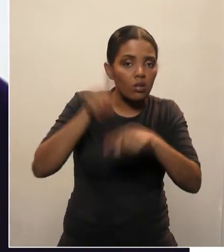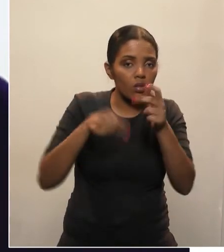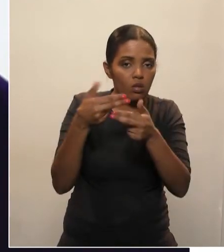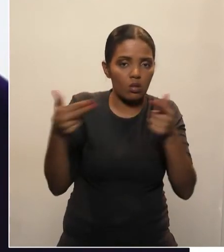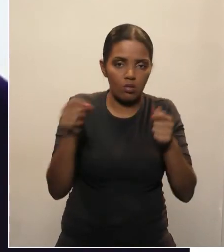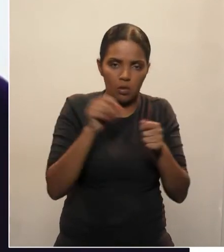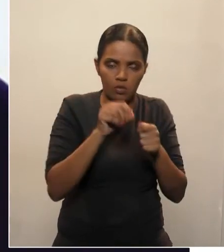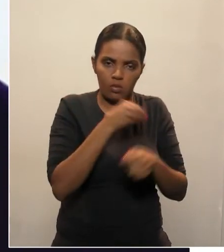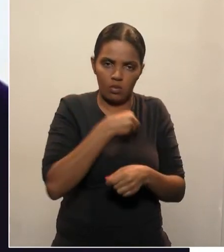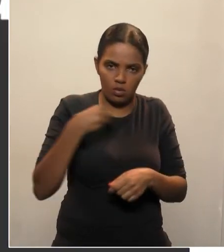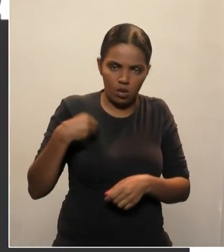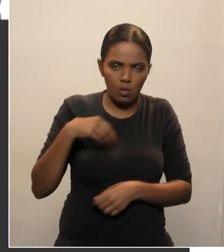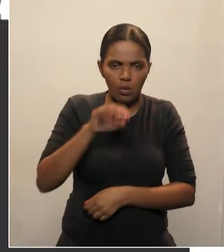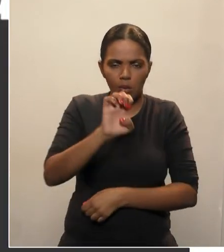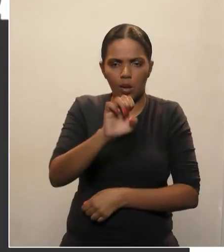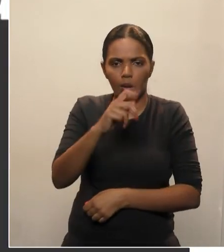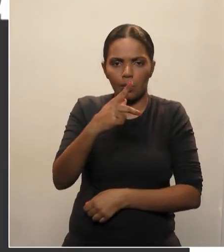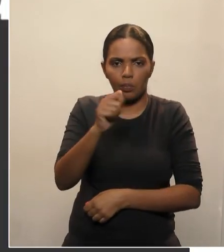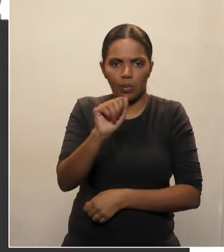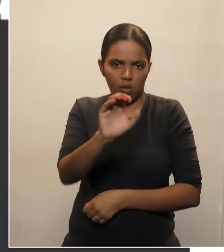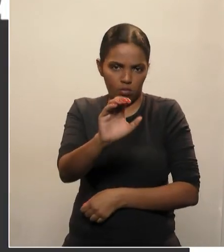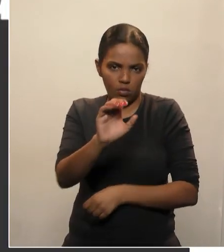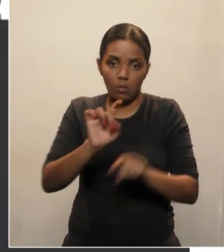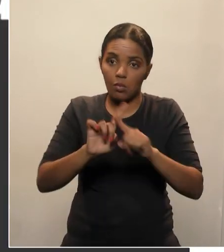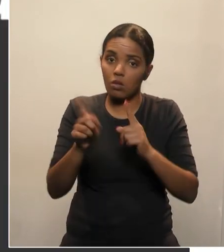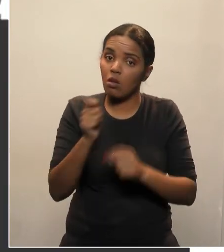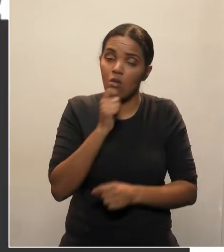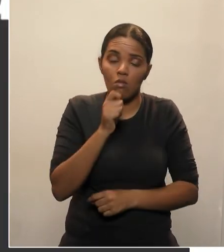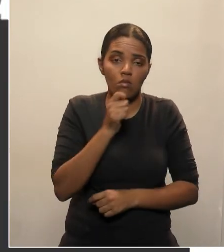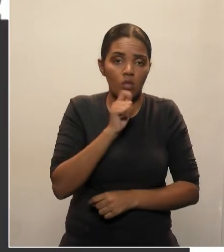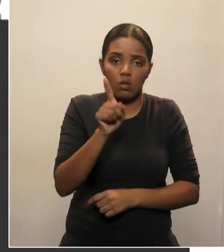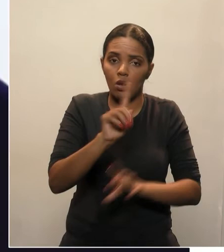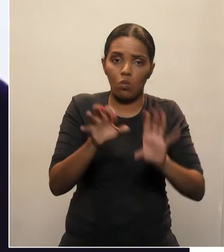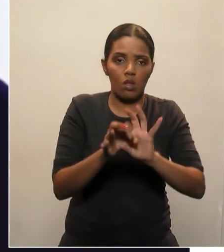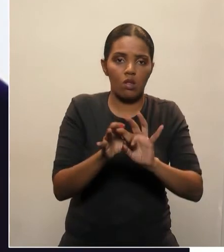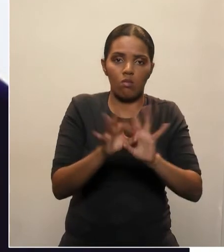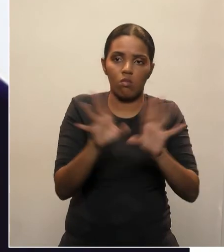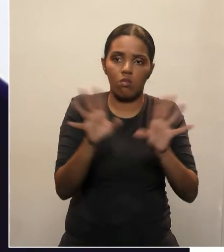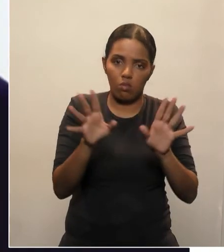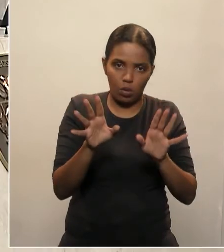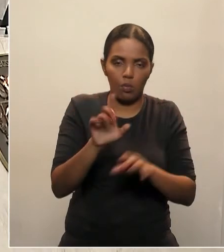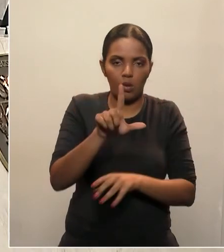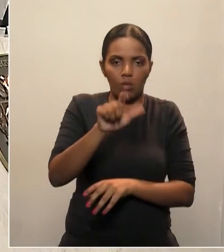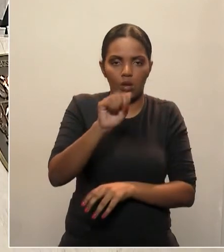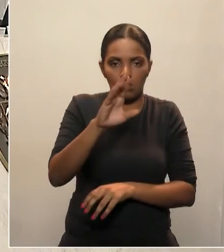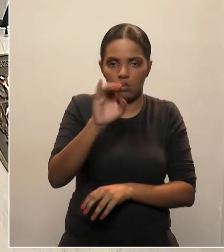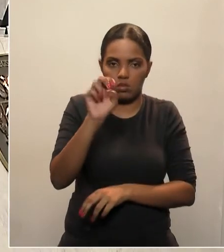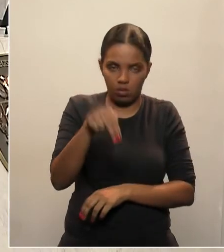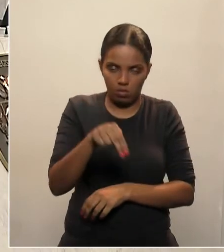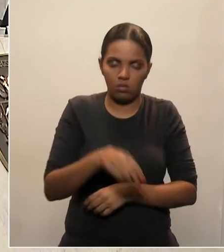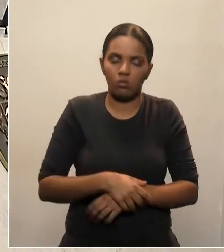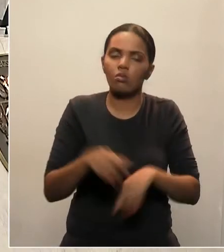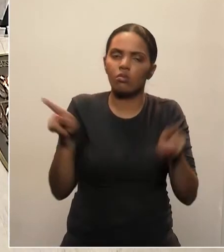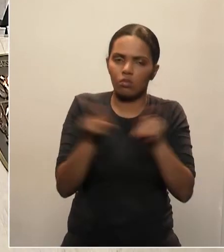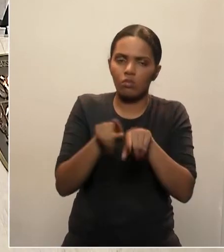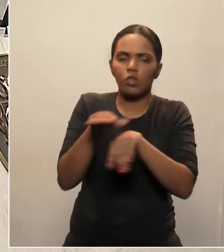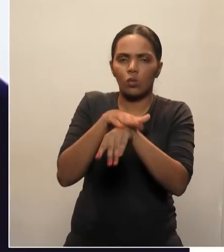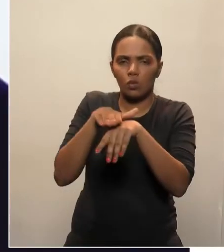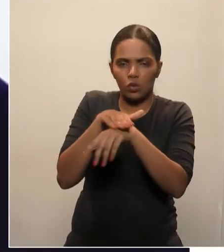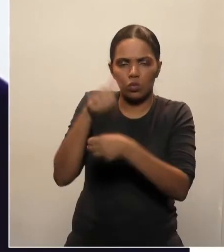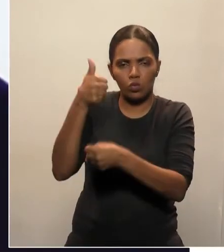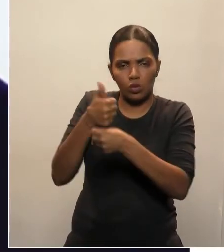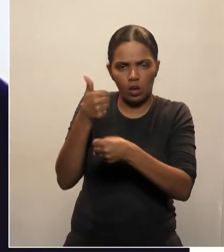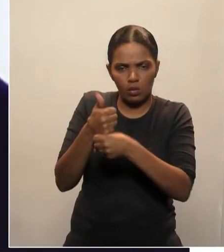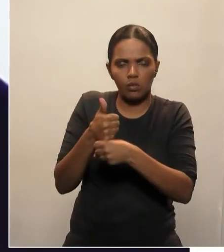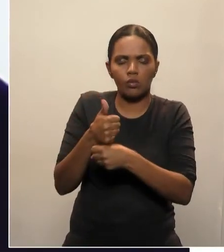PEPAC, só que ainda não está habilitado pelo LACEN. Também entrei em contato hoje com a diretora Célia do LACEN para pedir